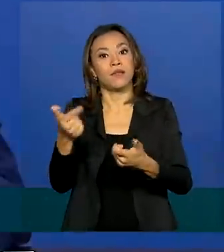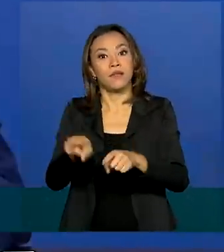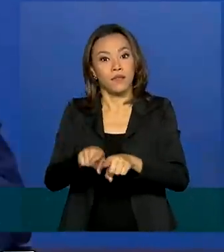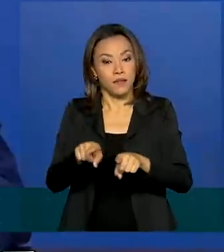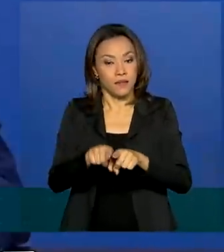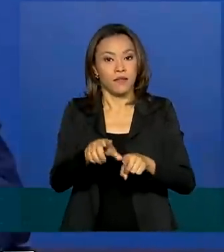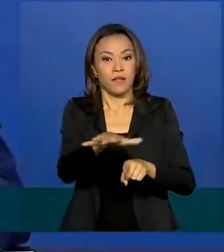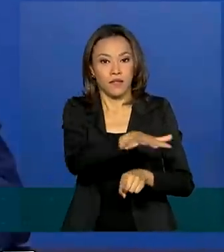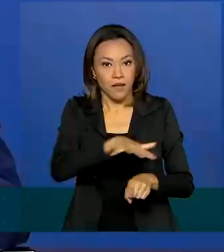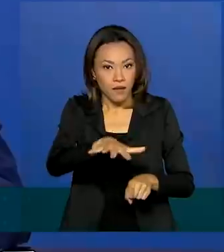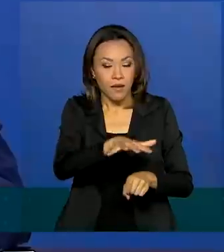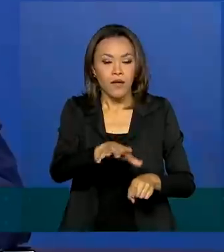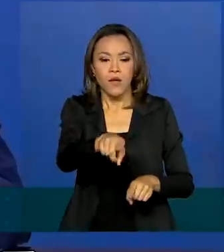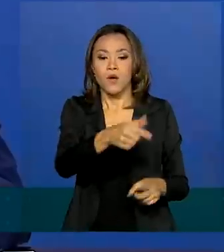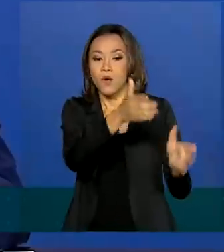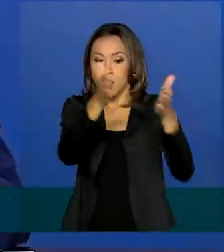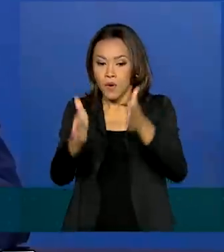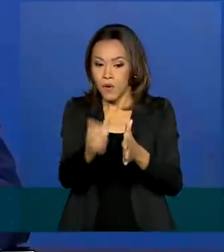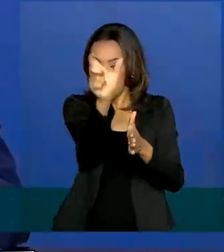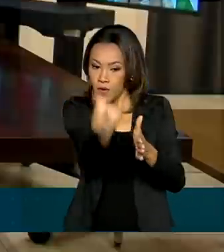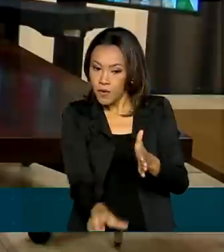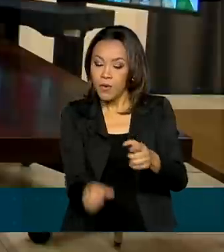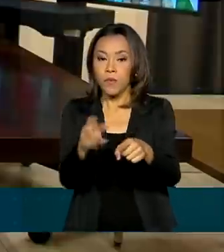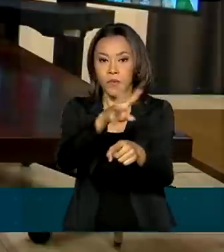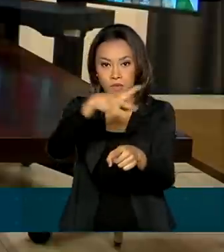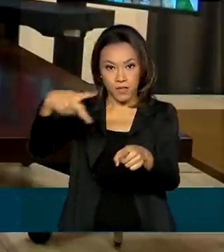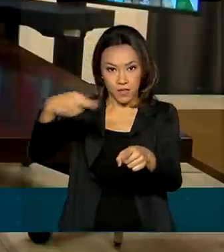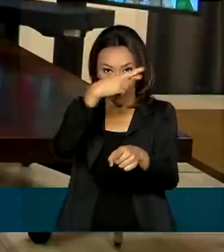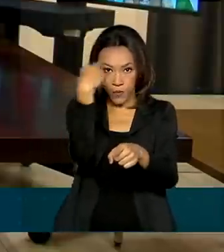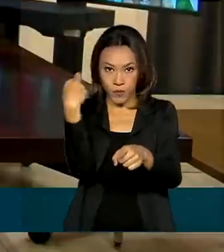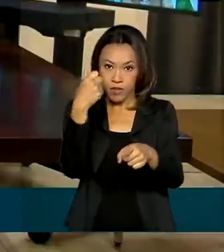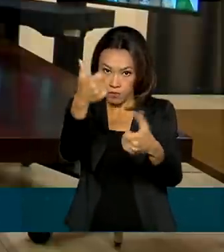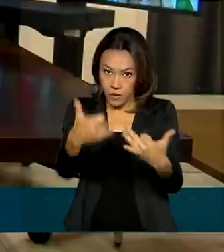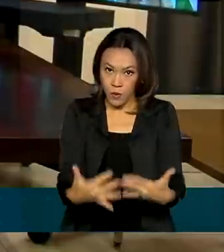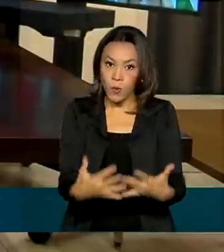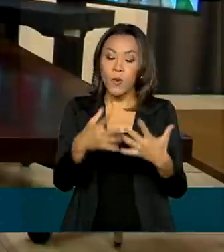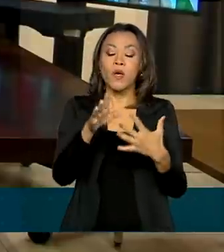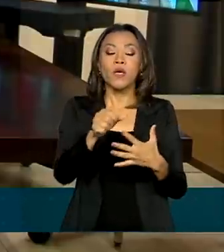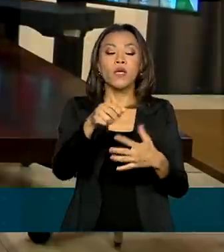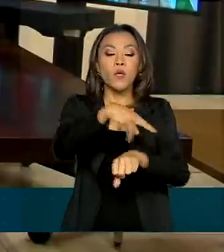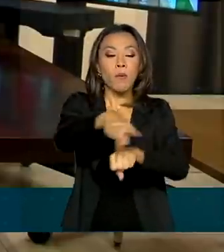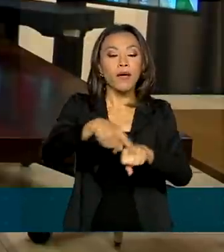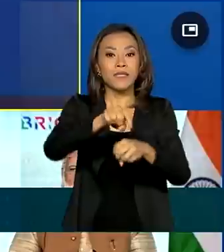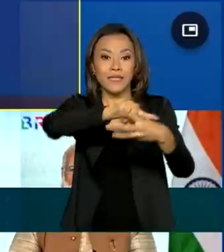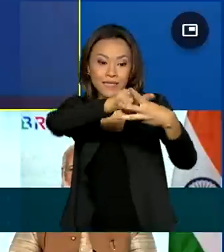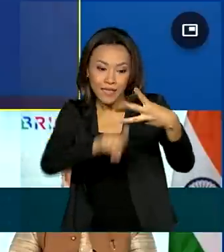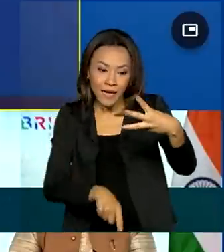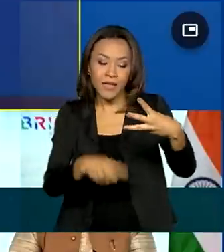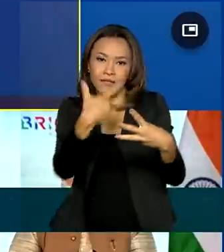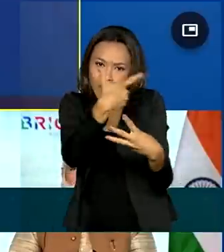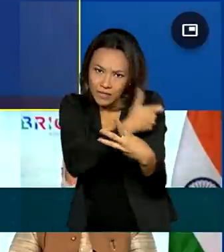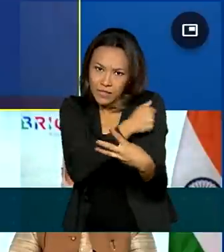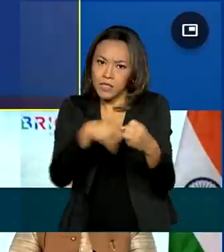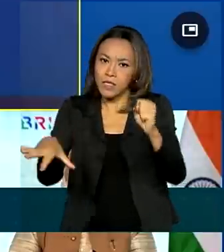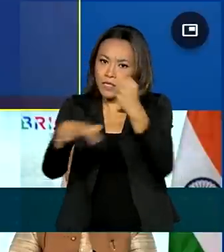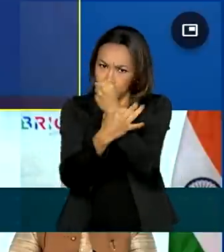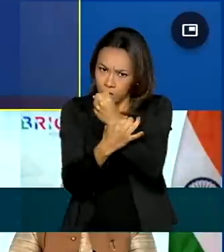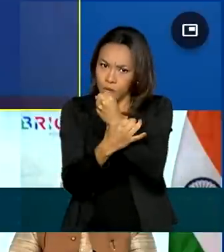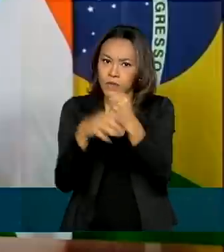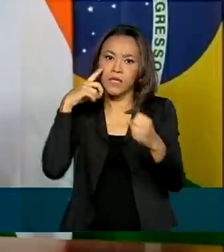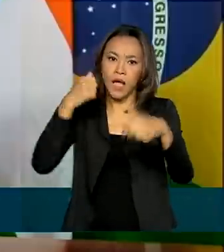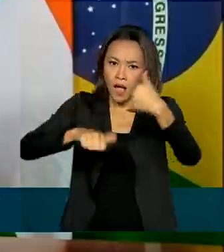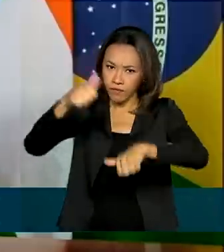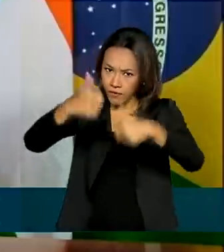O presidente russo, Vladimir Putin, afirmou que o país tem três vacinas seguras e avalia a produção em larga